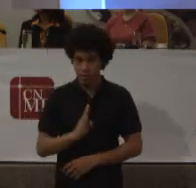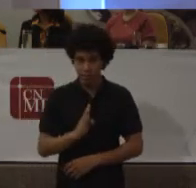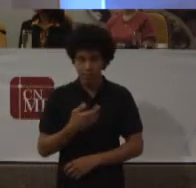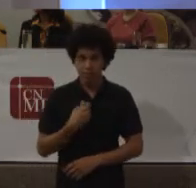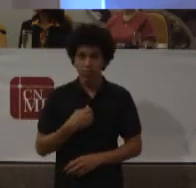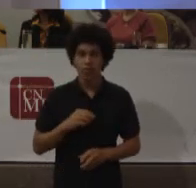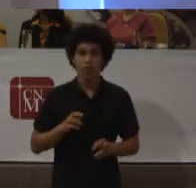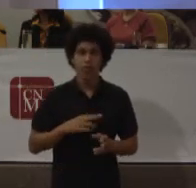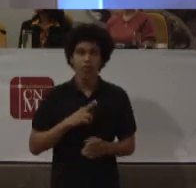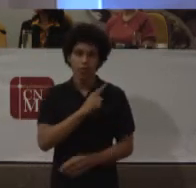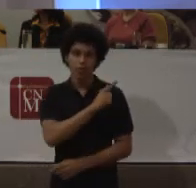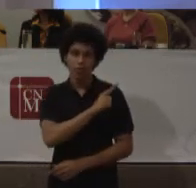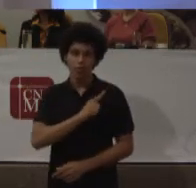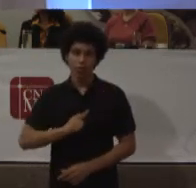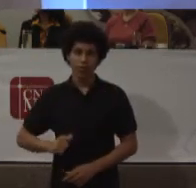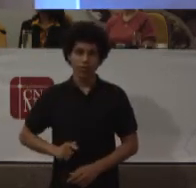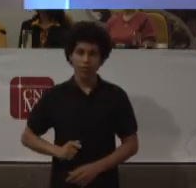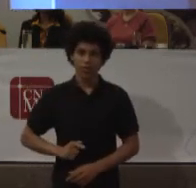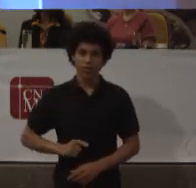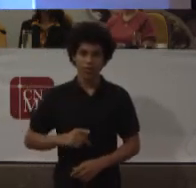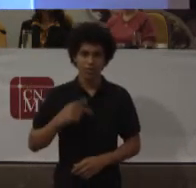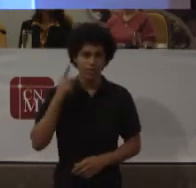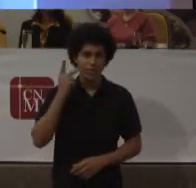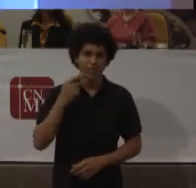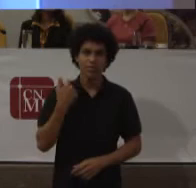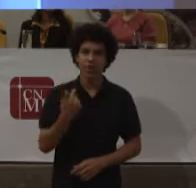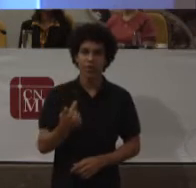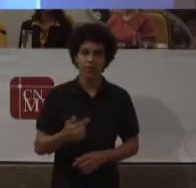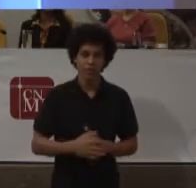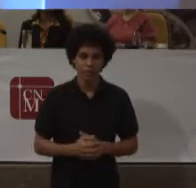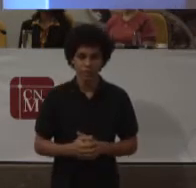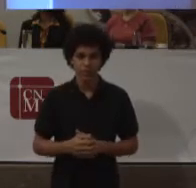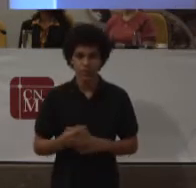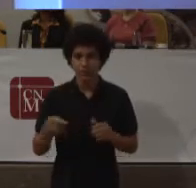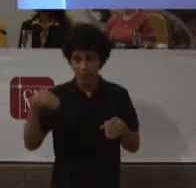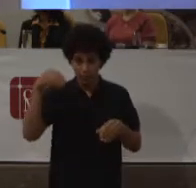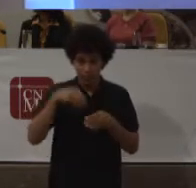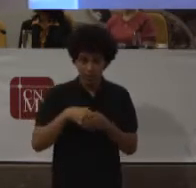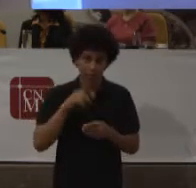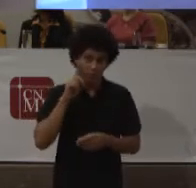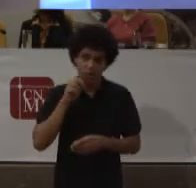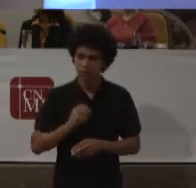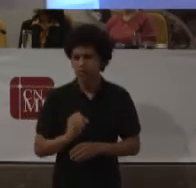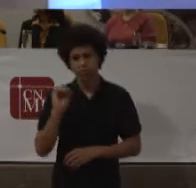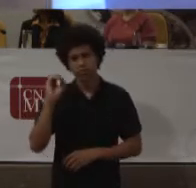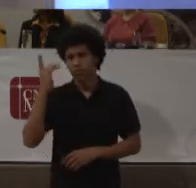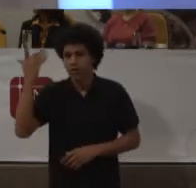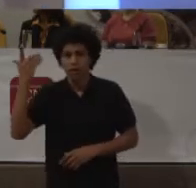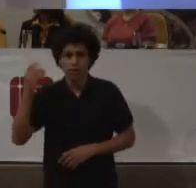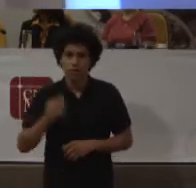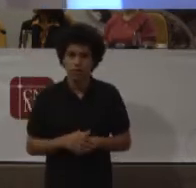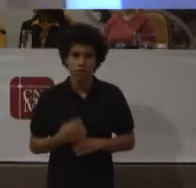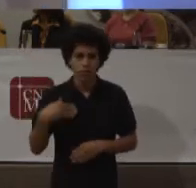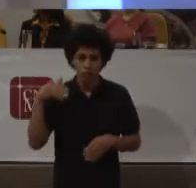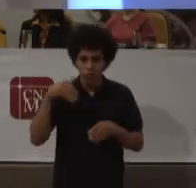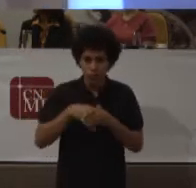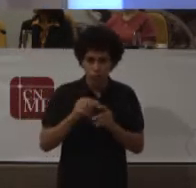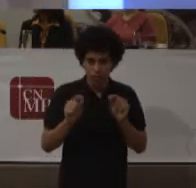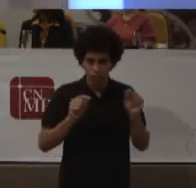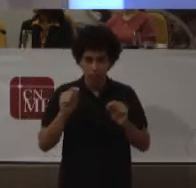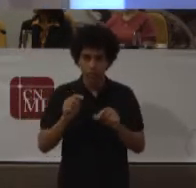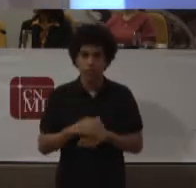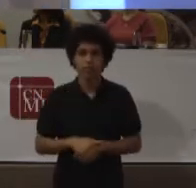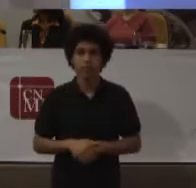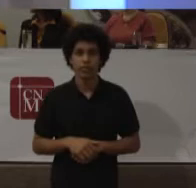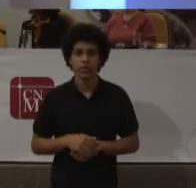Num evento Sobre liderança Ibero-americana E é claro Que me coloquei A questão Sobre estar Ou não presente E cheguei A conclusão De que